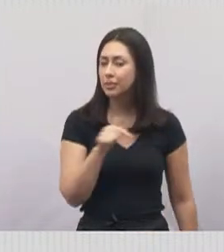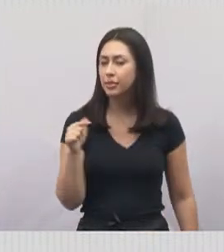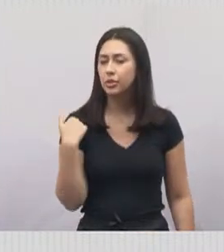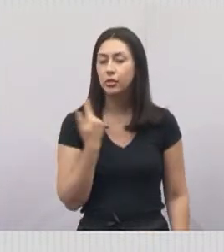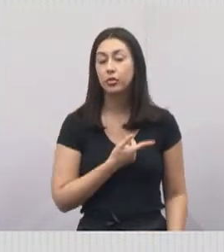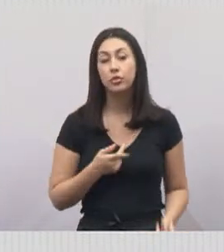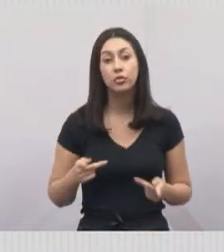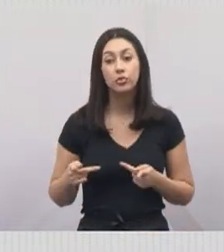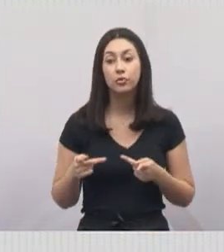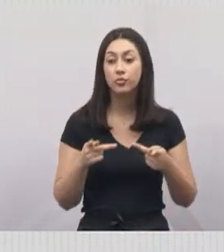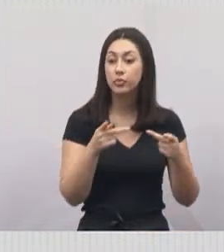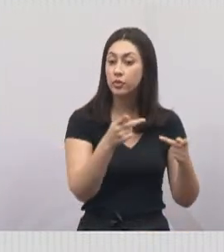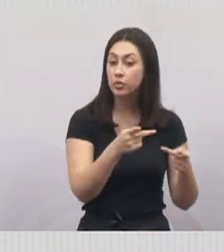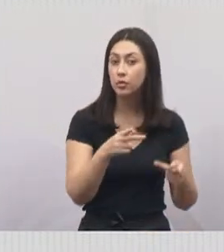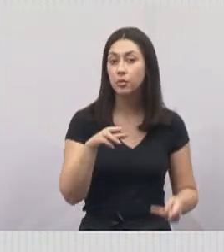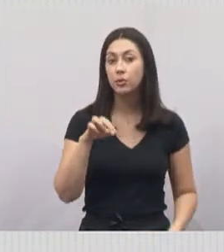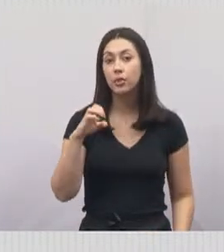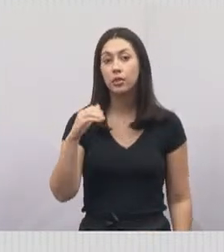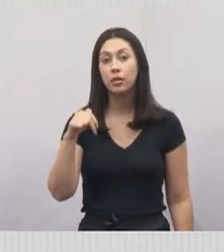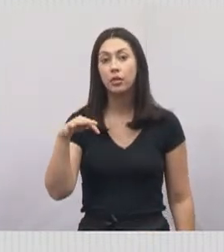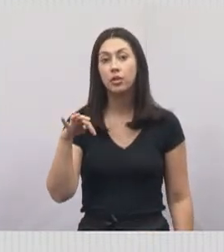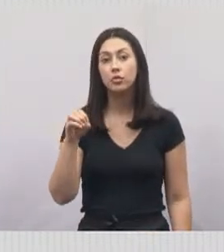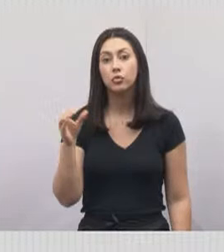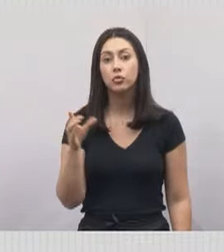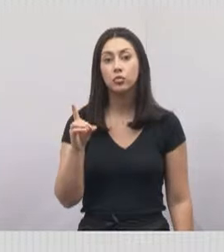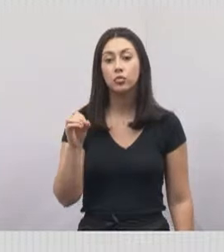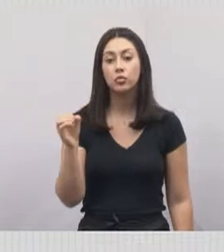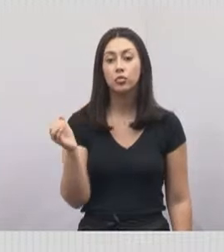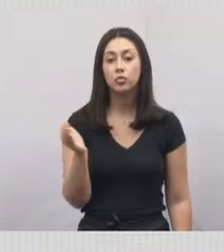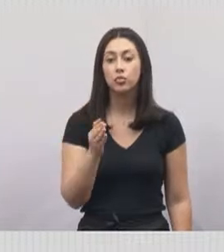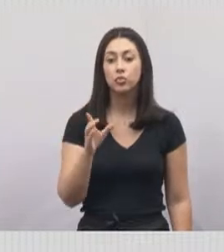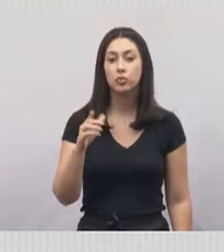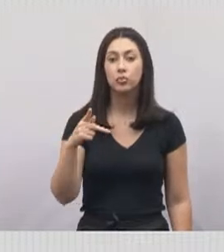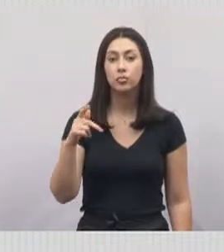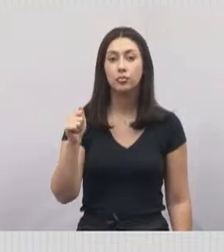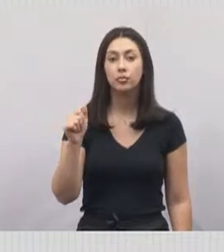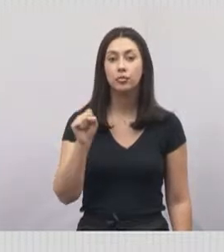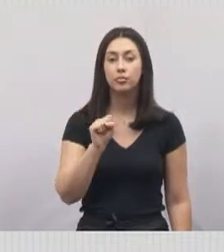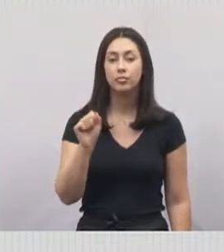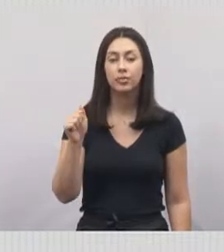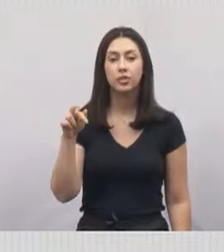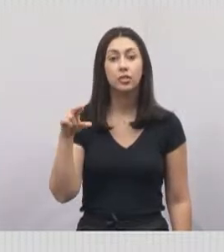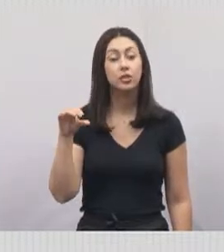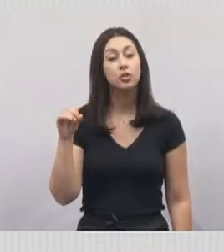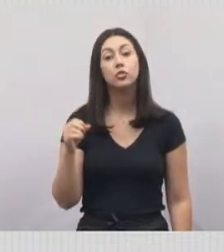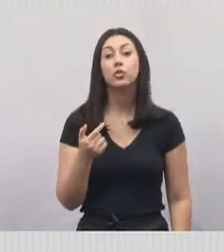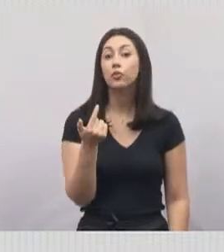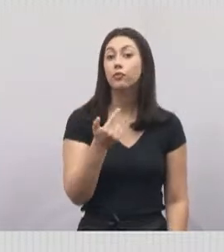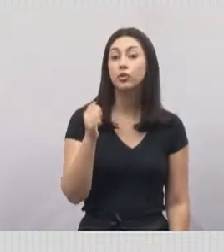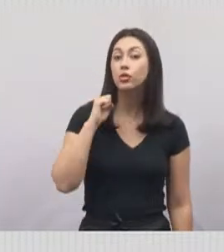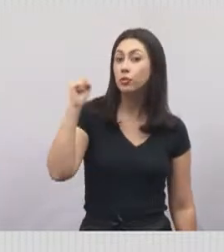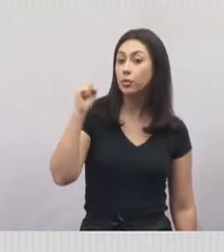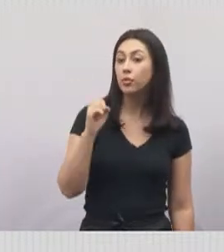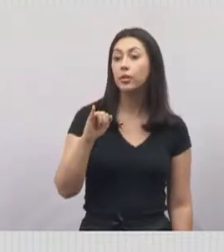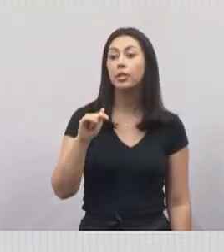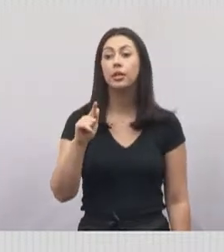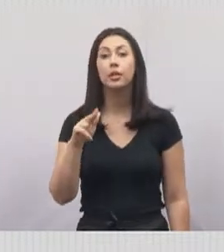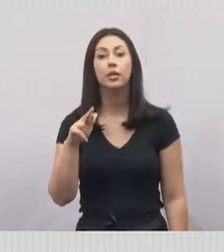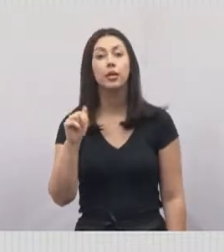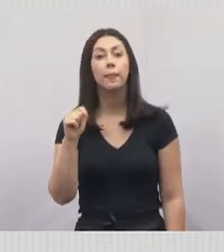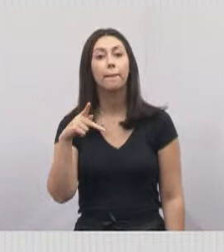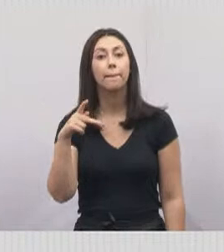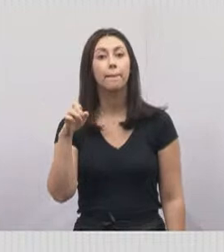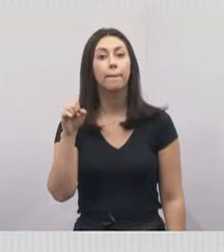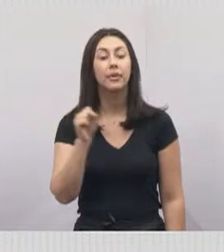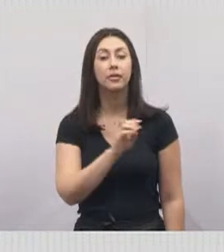Chacras Recanto dos Pássaros, 22 de abril, Igarapés, Jardim